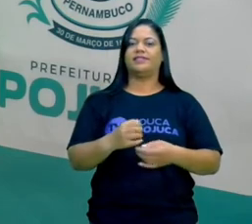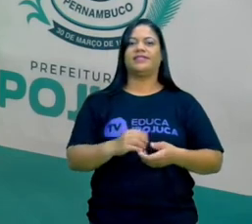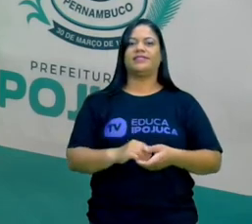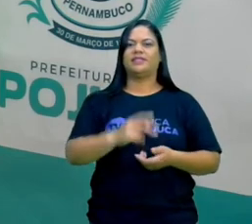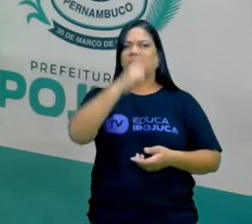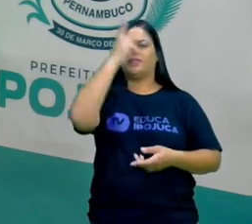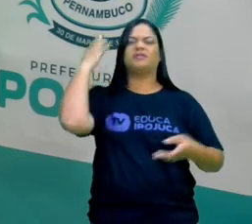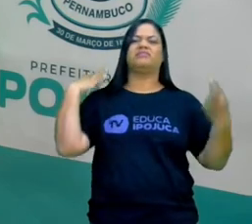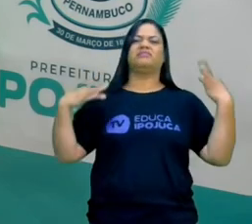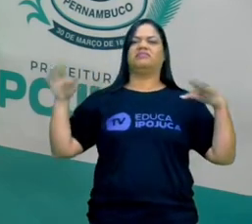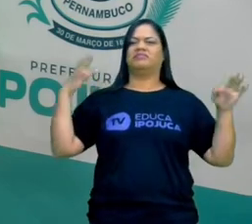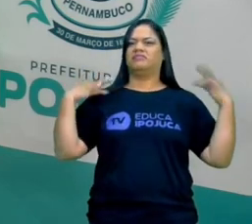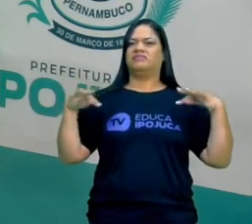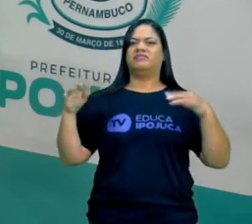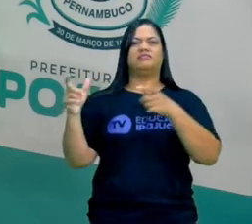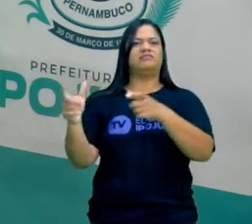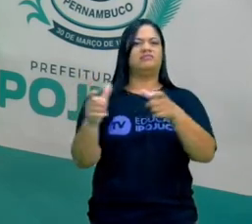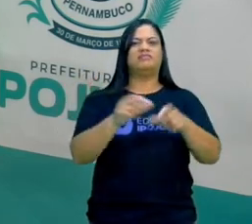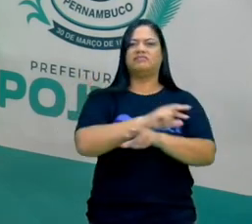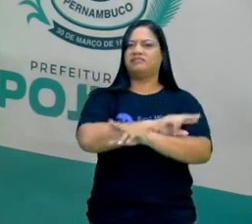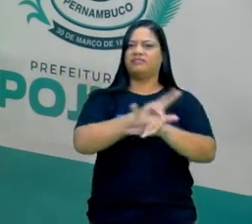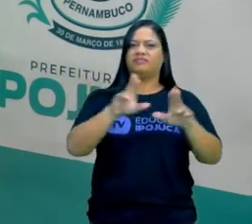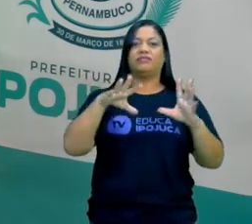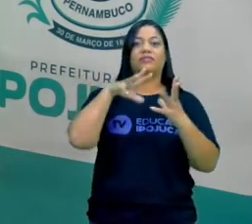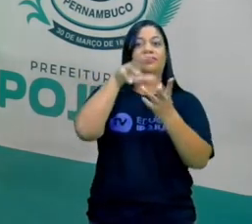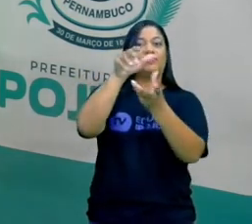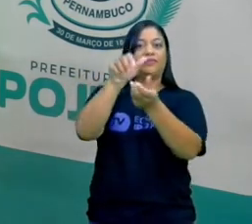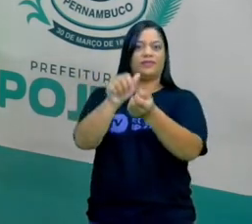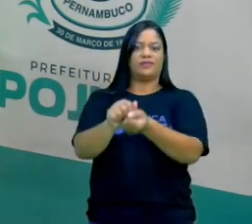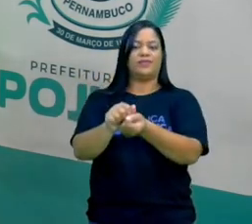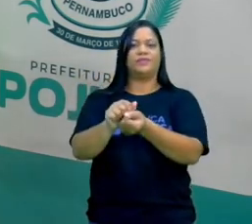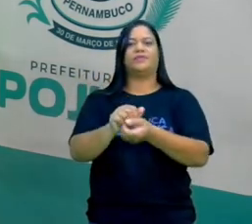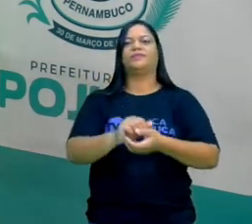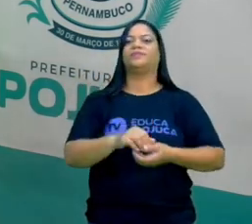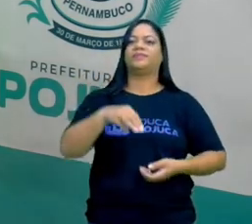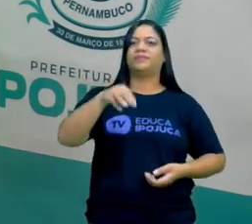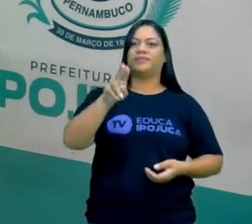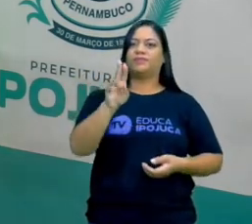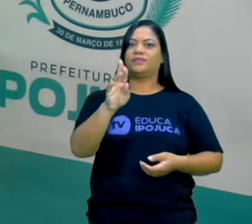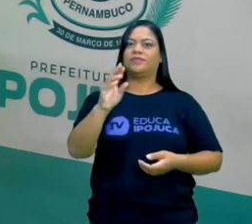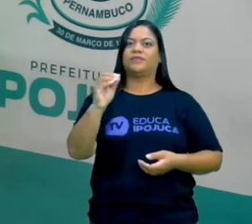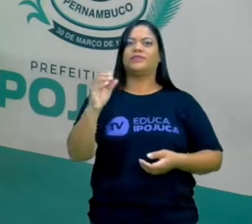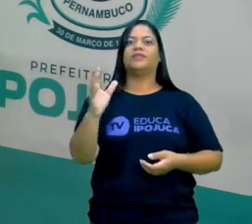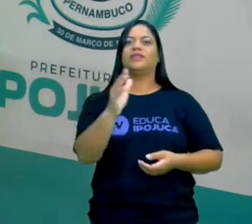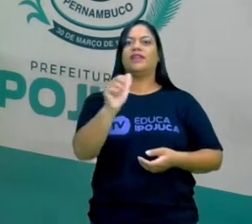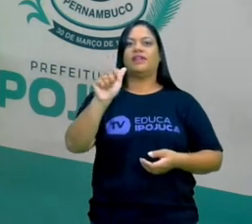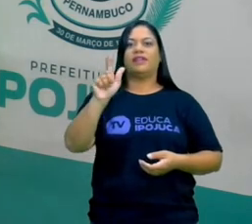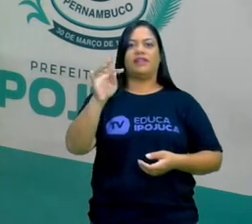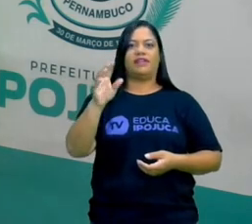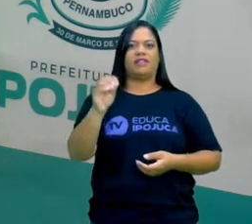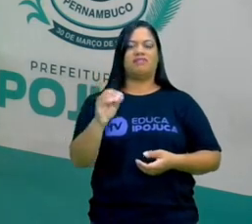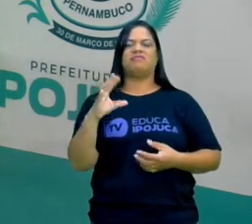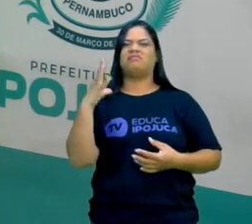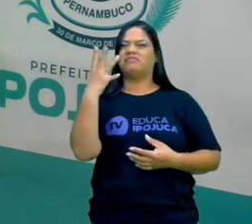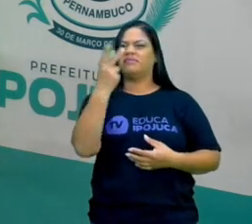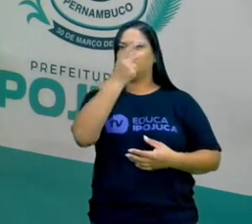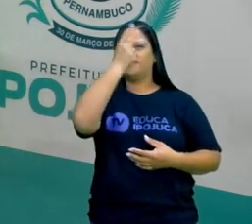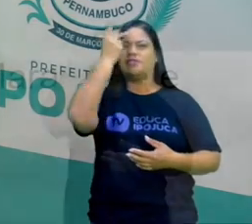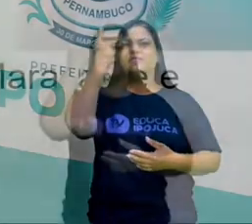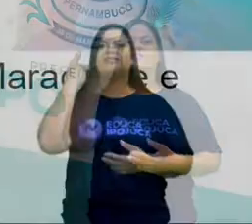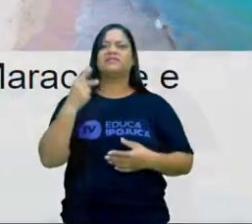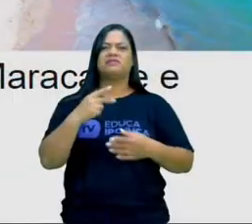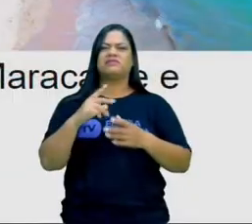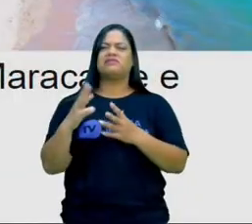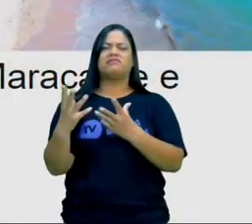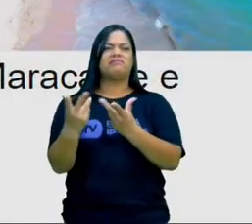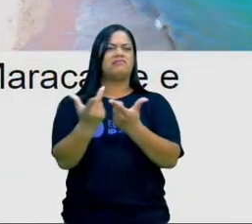turistas de muitos lugares. A Praia do Muro Alto tem belos resorts, que vêm gente de todos